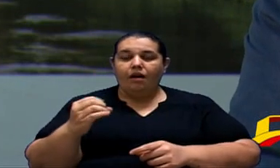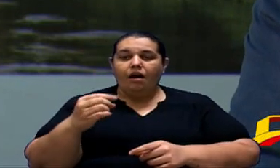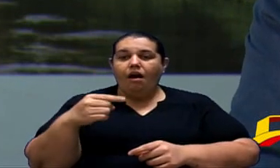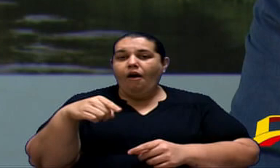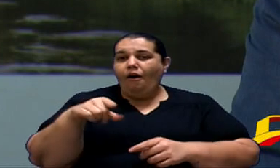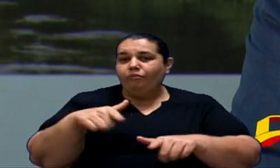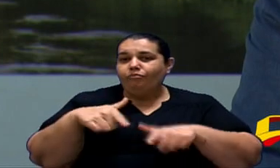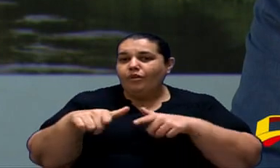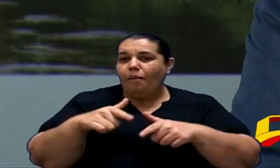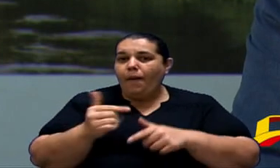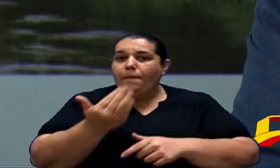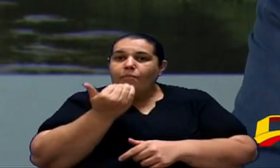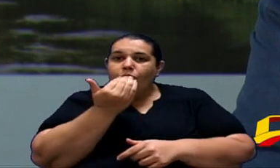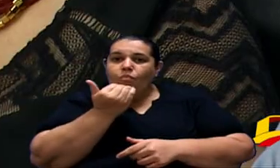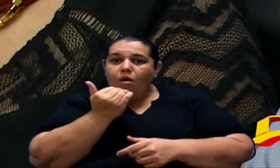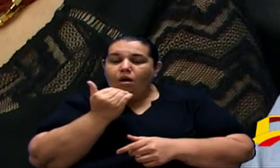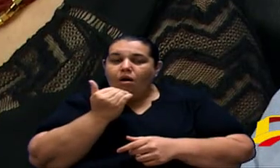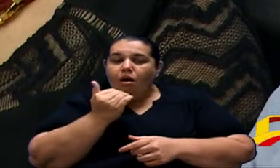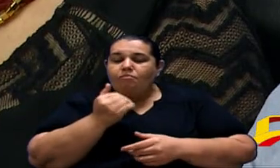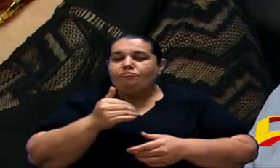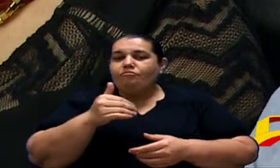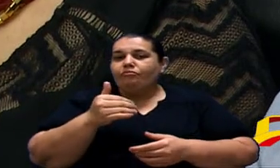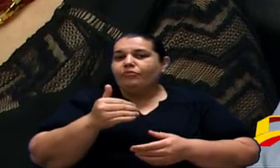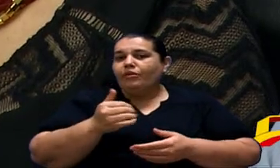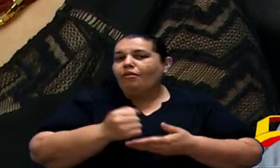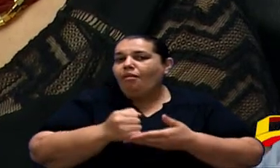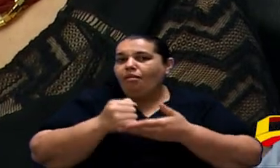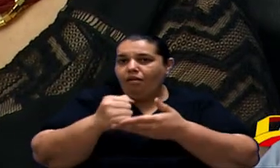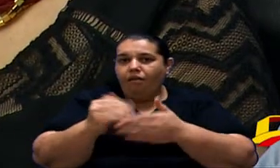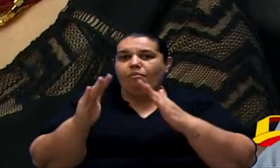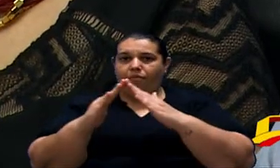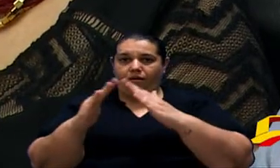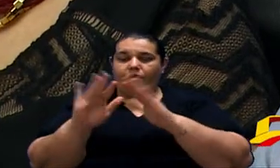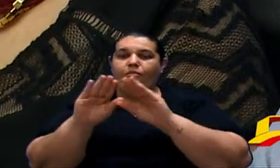casa De cada um Então seria injusto Nós